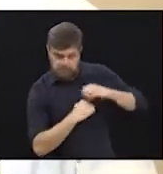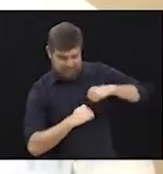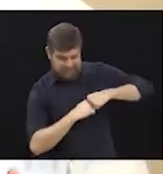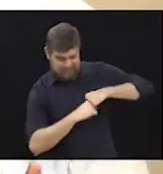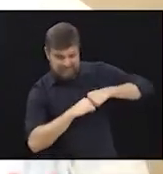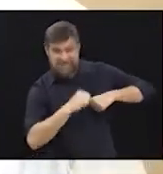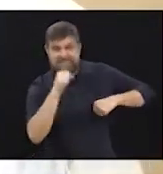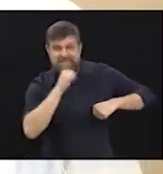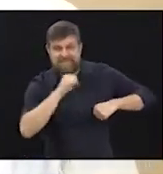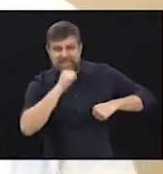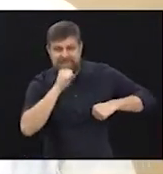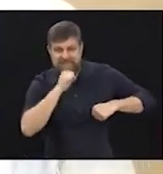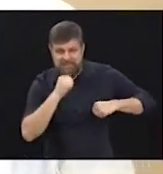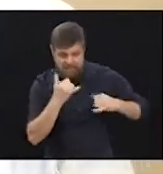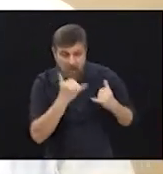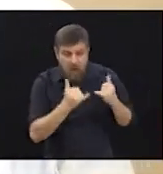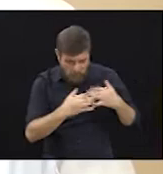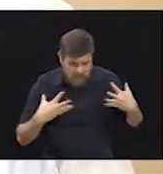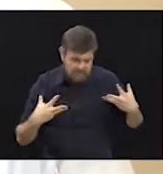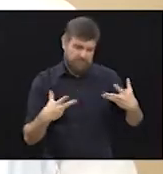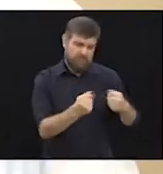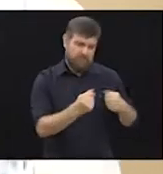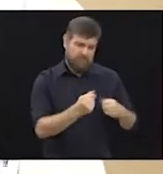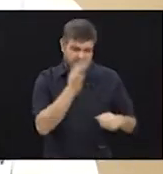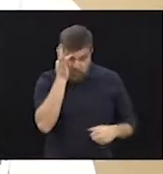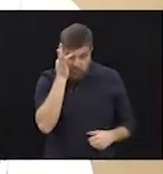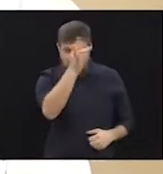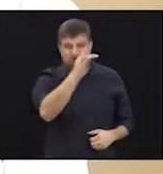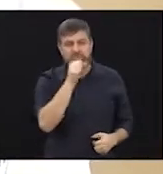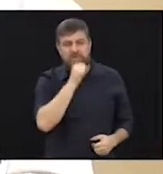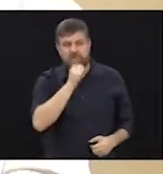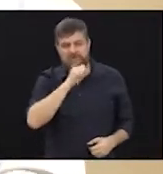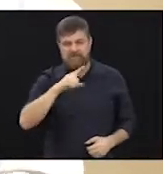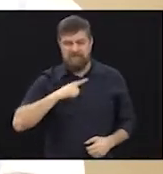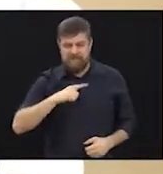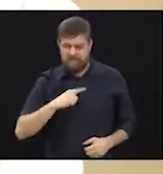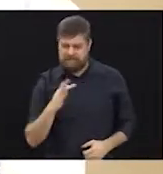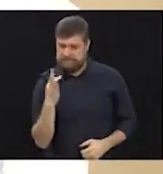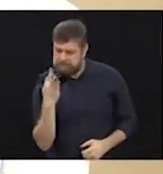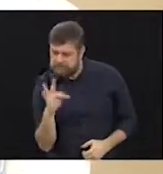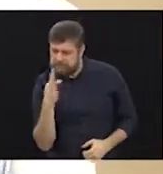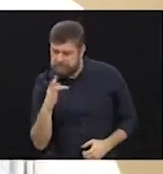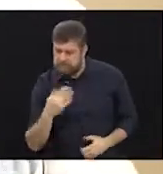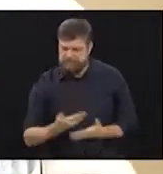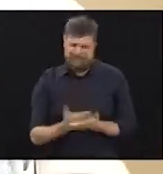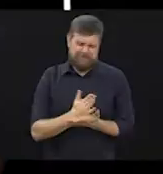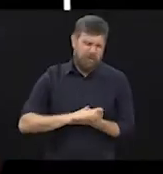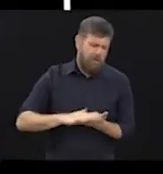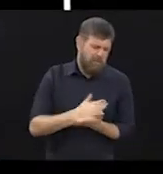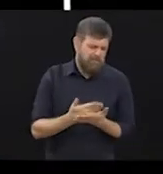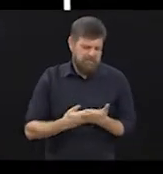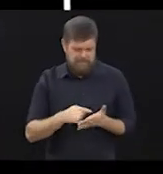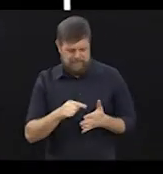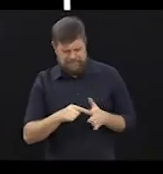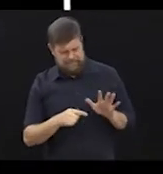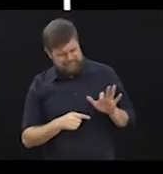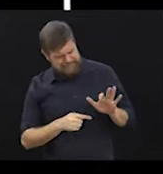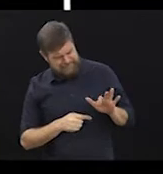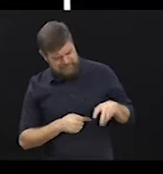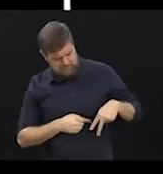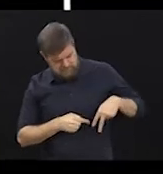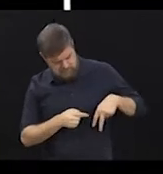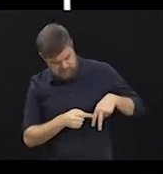aquela que quase todo mundo vai ter. Que é aquela dorzinha, aquele incomodozinho que a gente tem na mão ou, às vezes, no